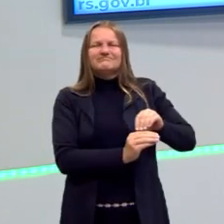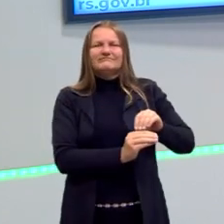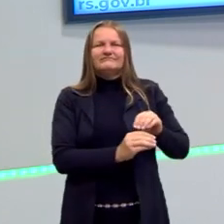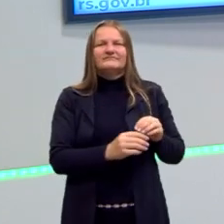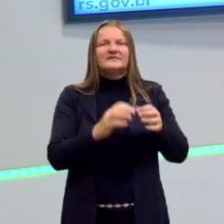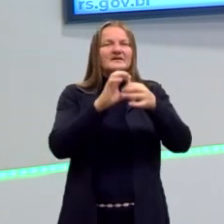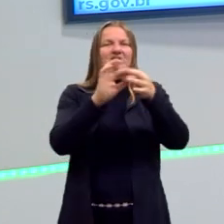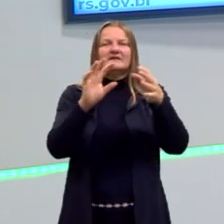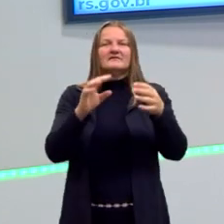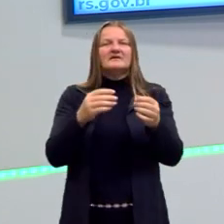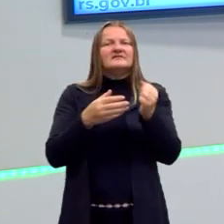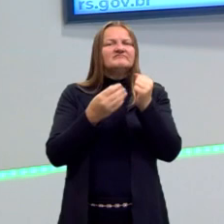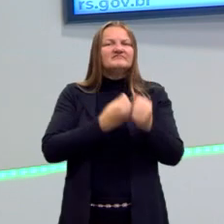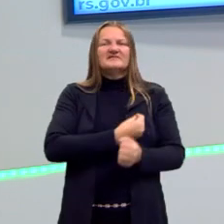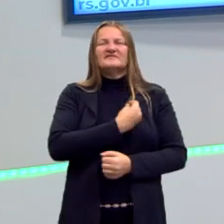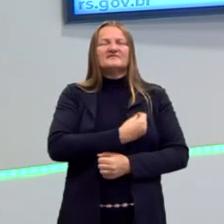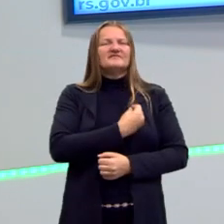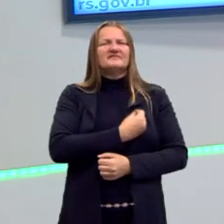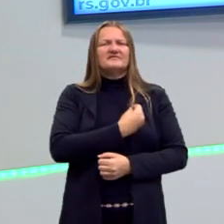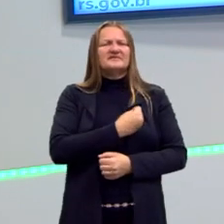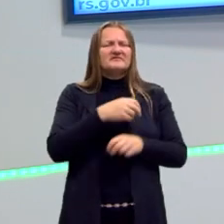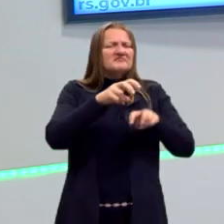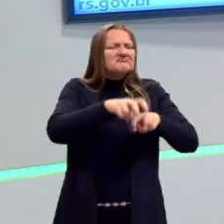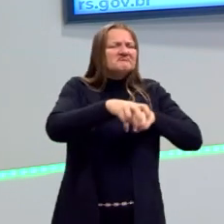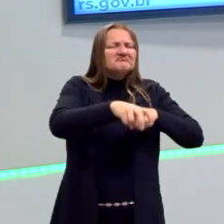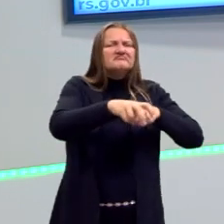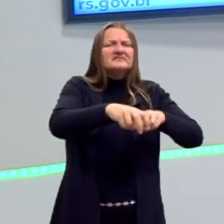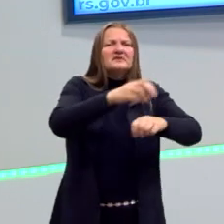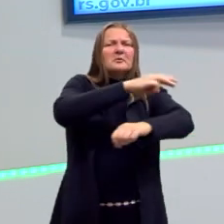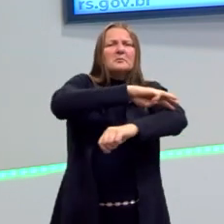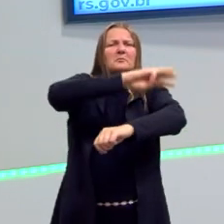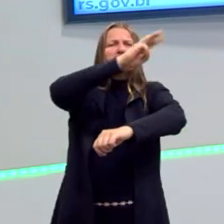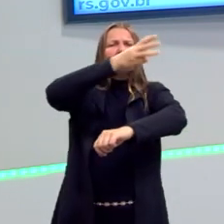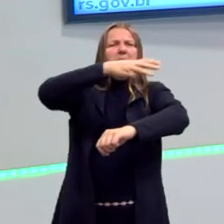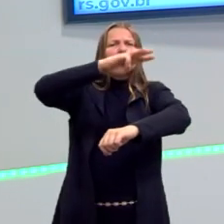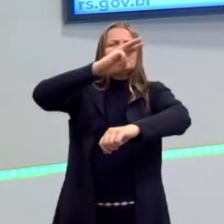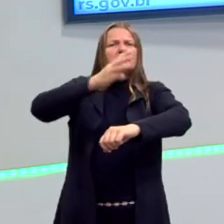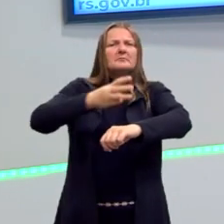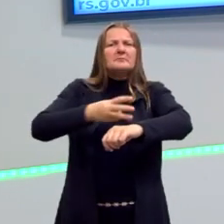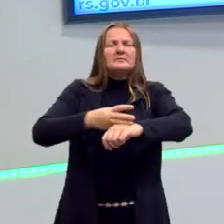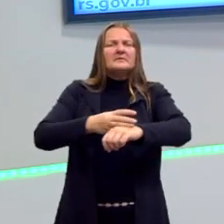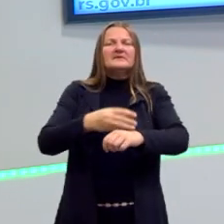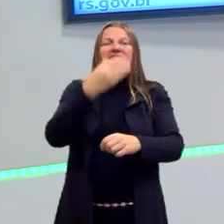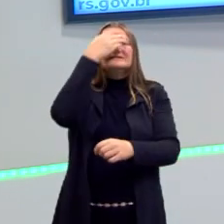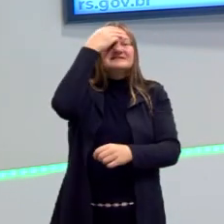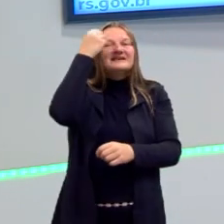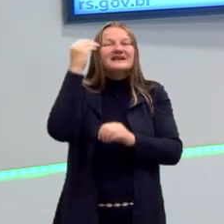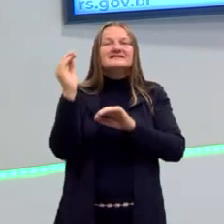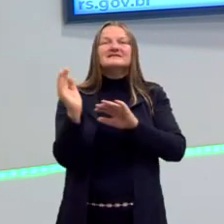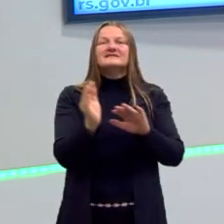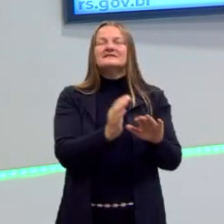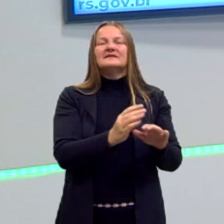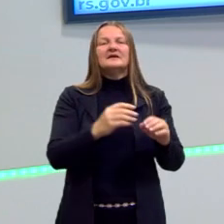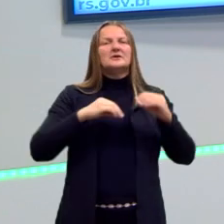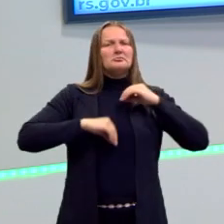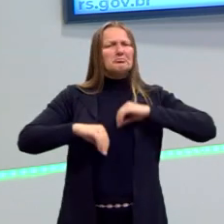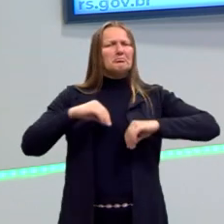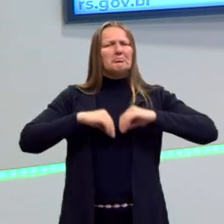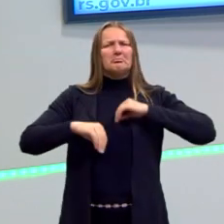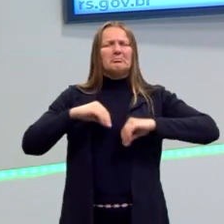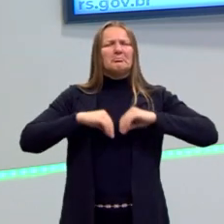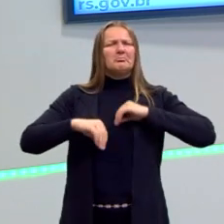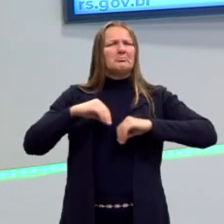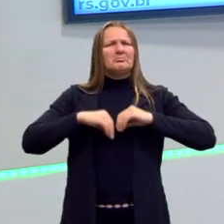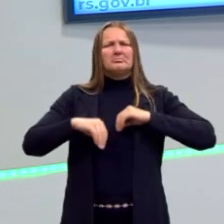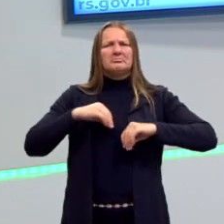solto, e ele vai viver num pequeno sítio que ele tinha nas montanhas, completamente esquecido. Ele entra em depressão, ele passa por